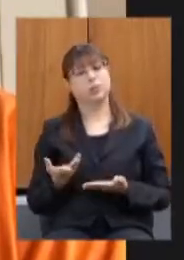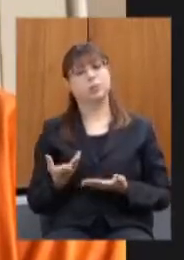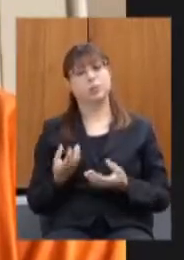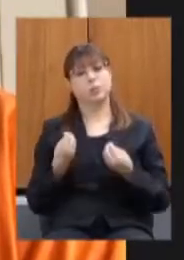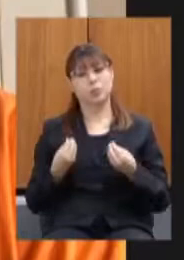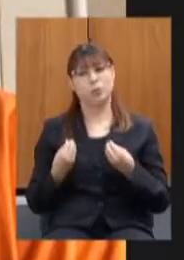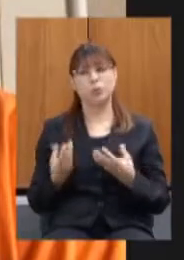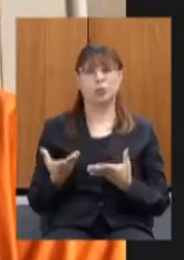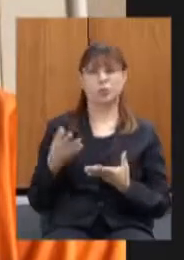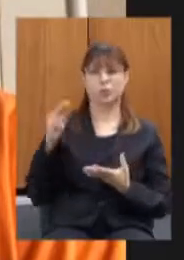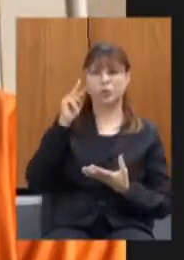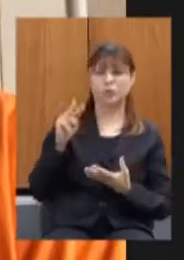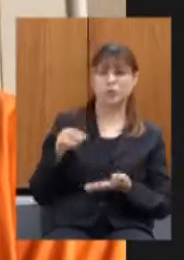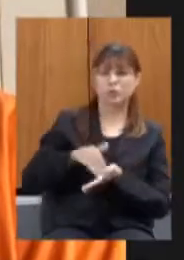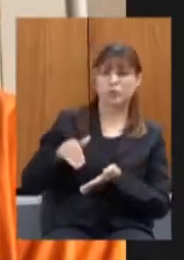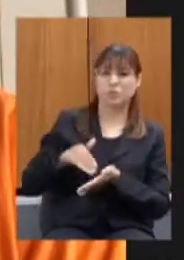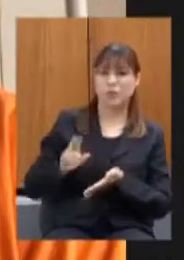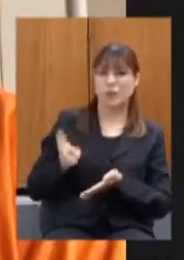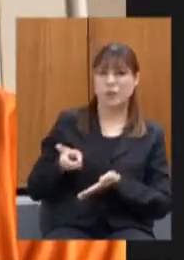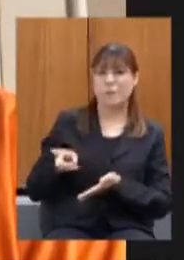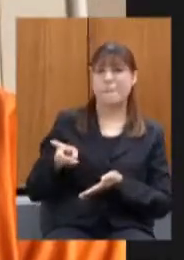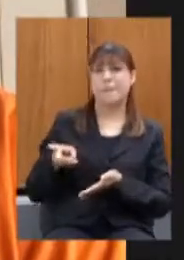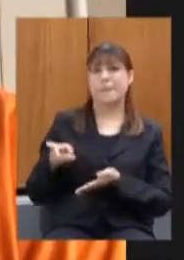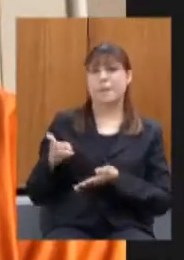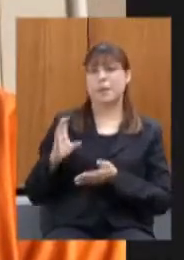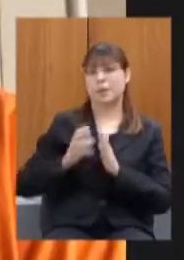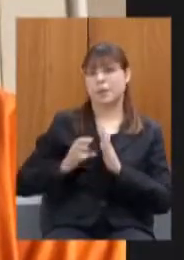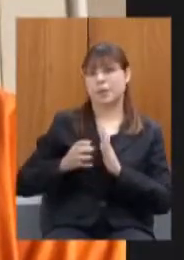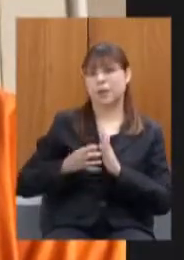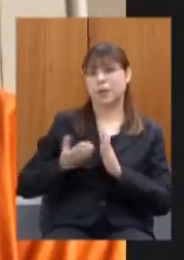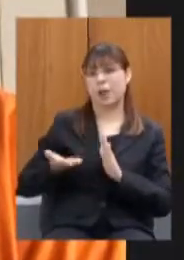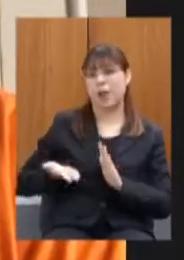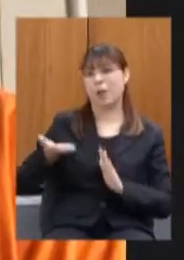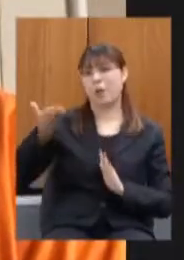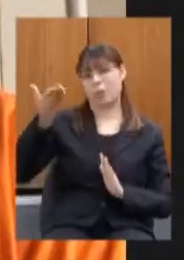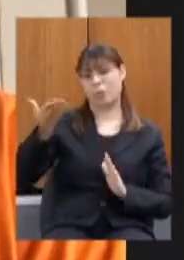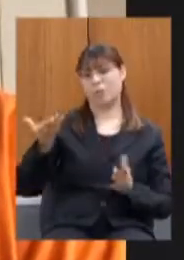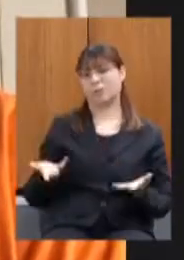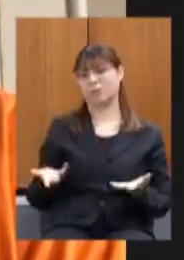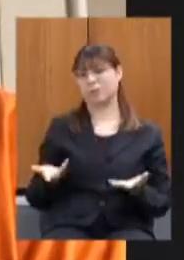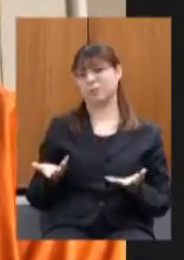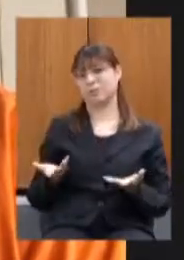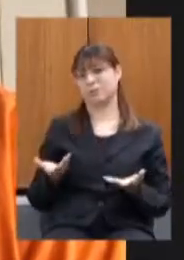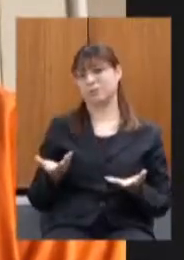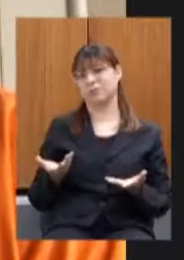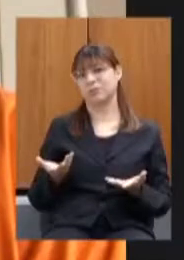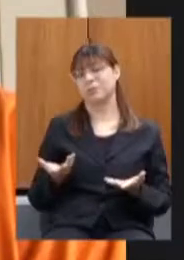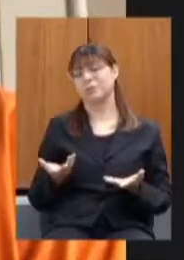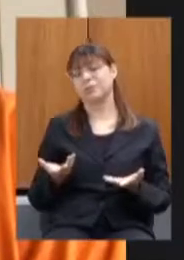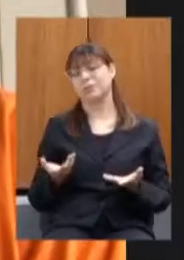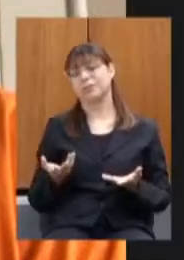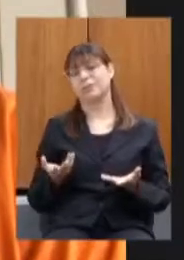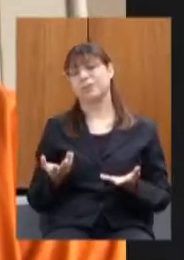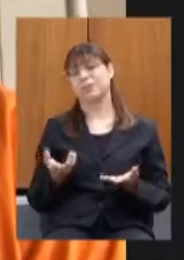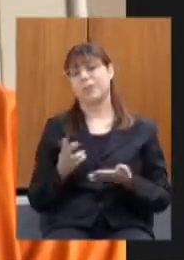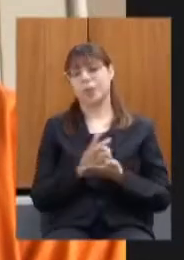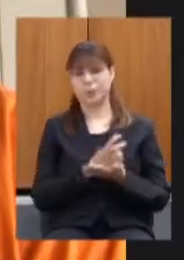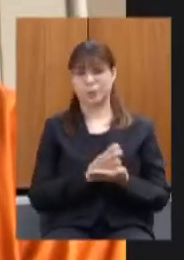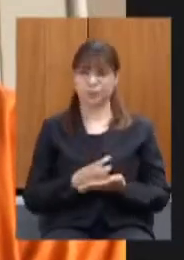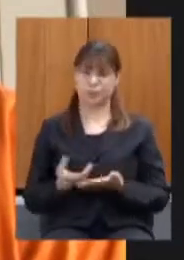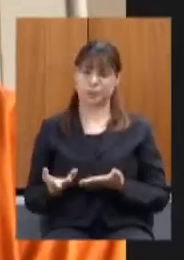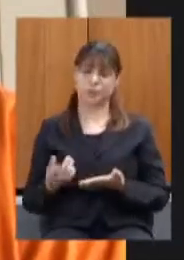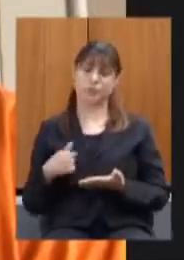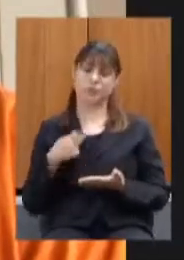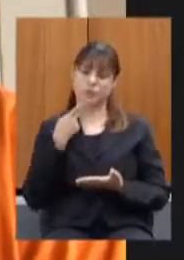próprio governo do próprio partido tá mais uma vez aumentando a carga tributária e quero deixar aqui